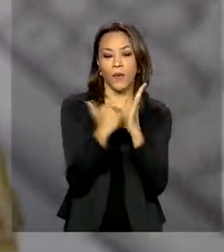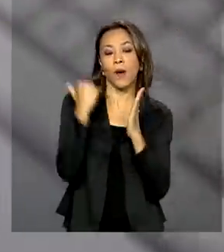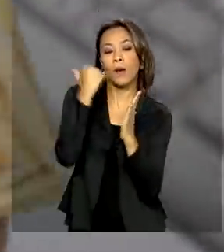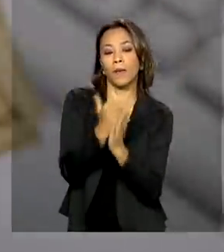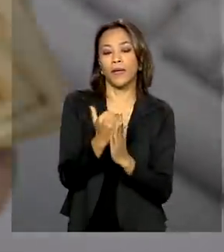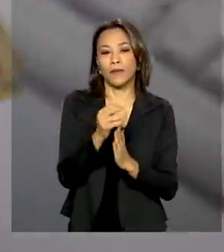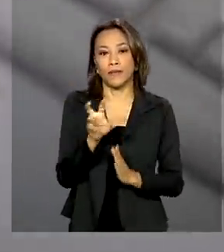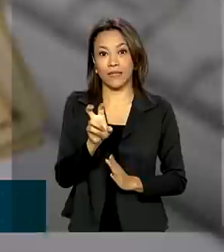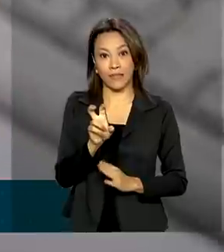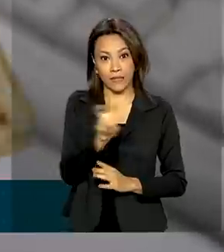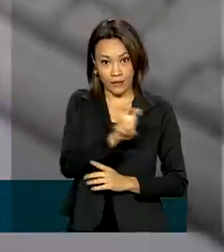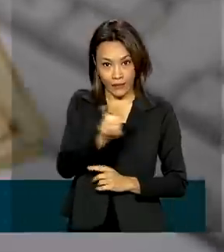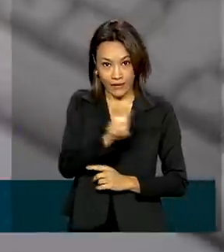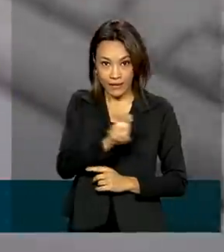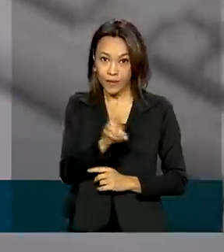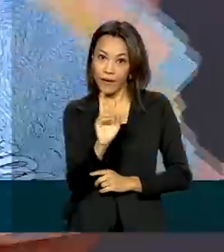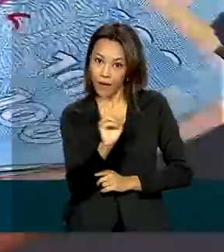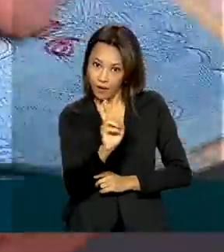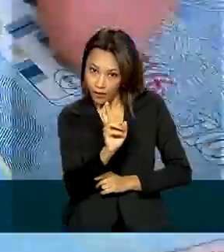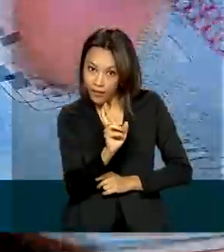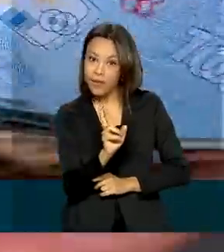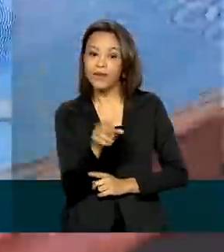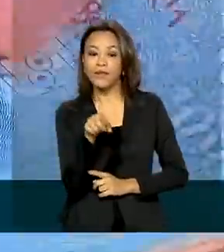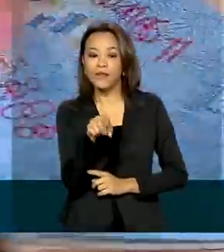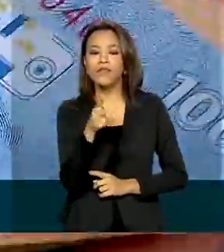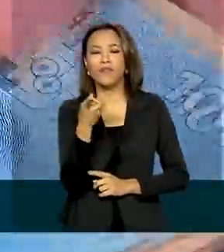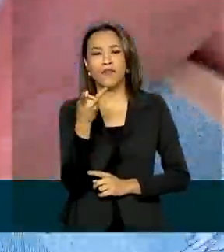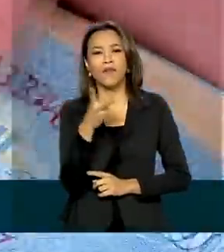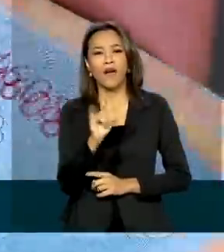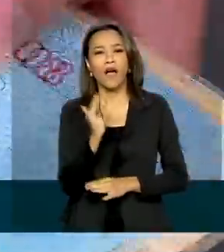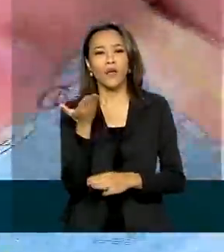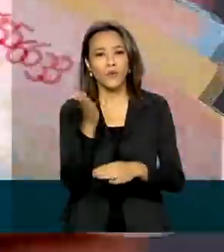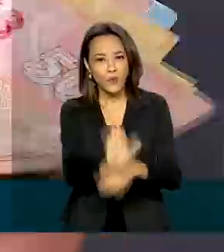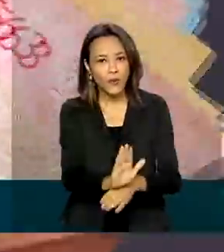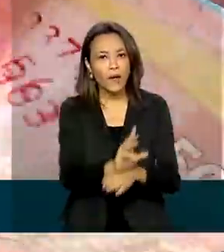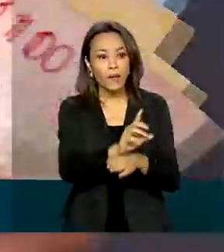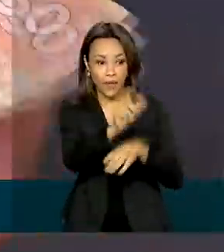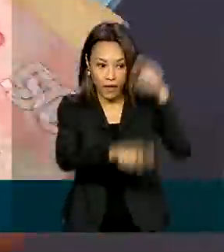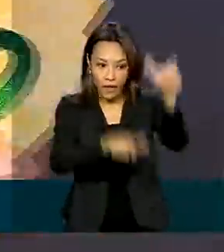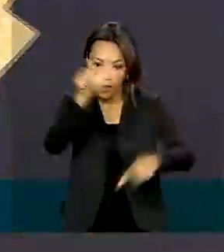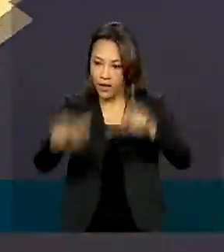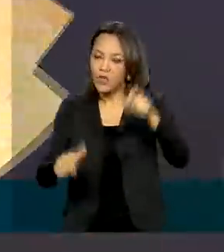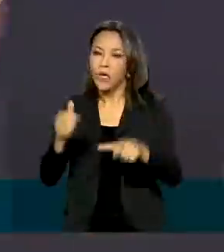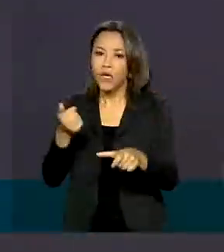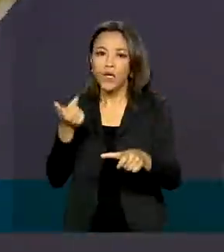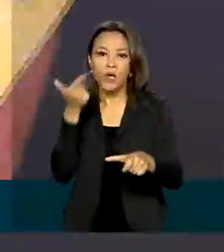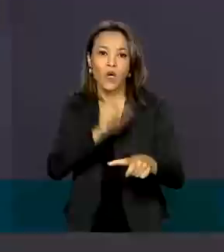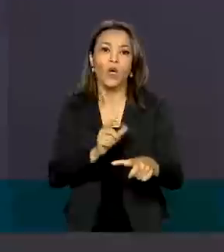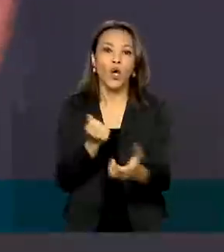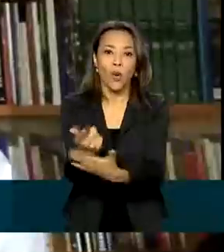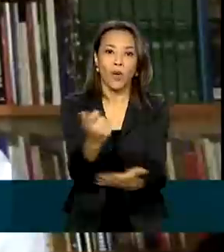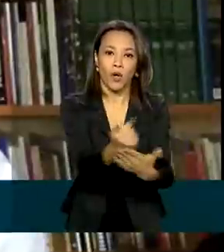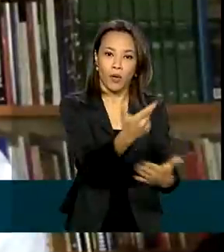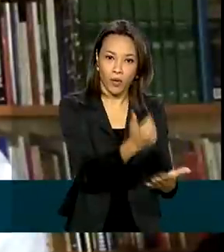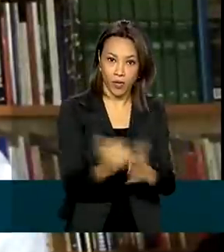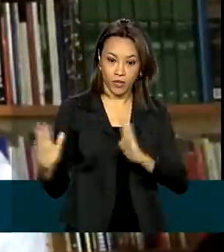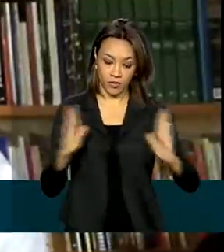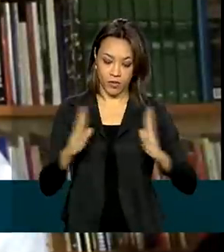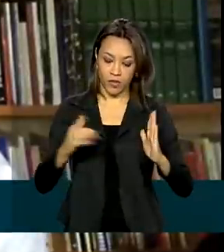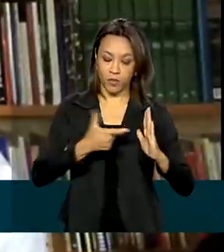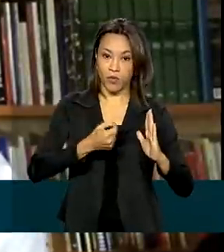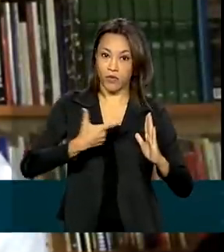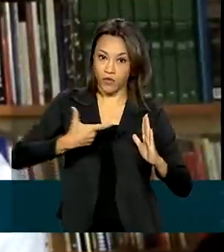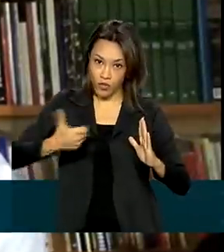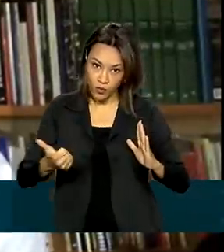55 no valor do salário mínimo deve ajudar a manter o poder de compra dos trabalhadores em 2021. São as pessoas